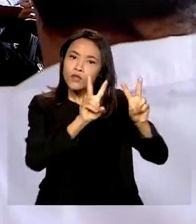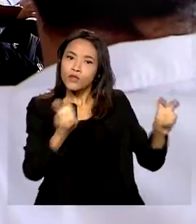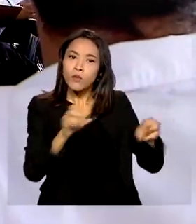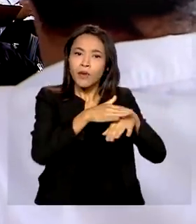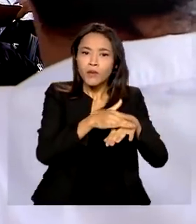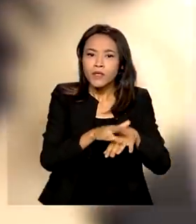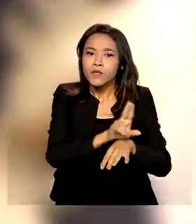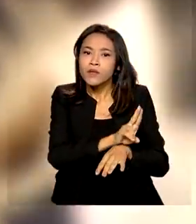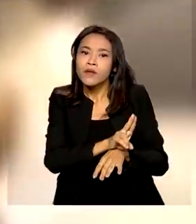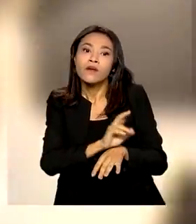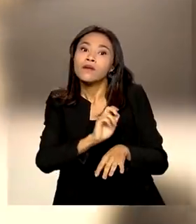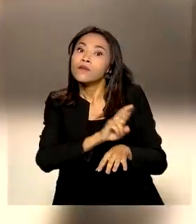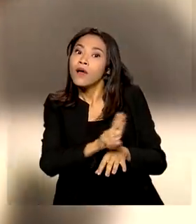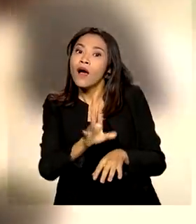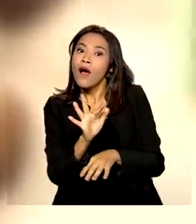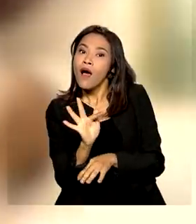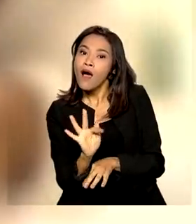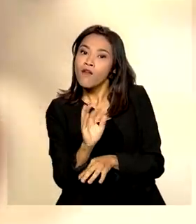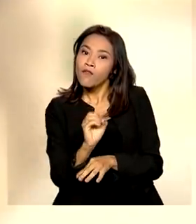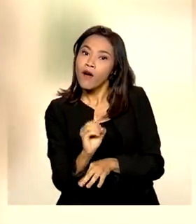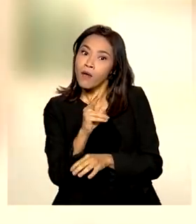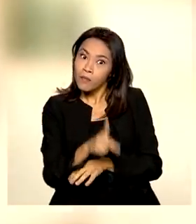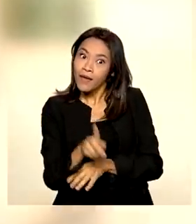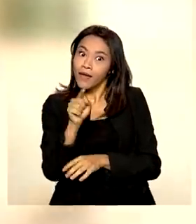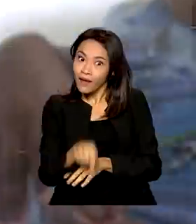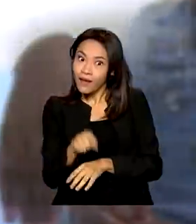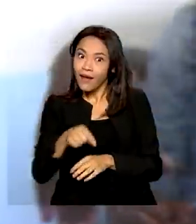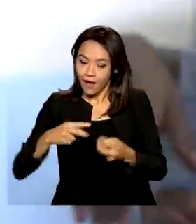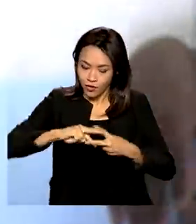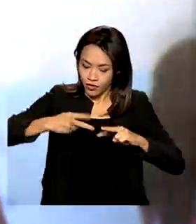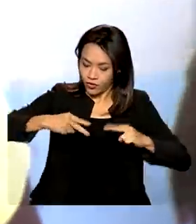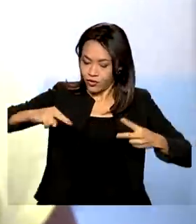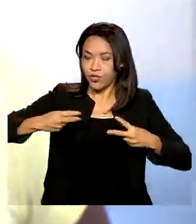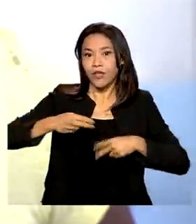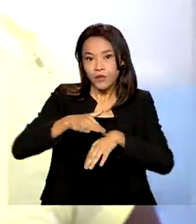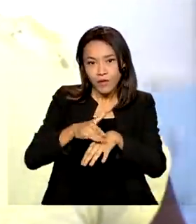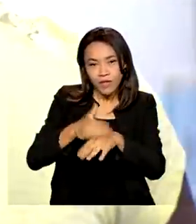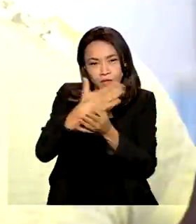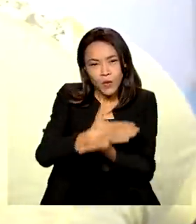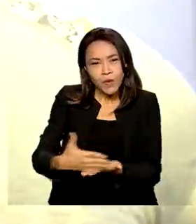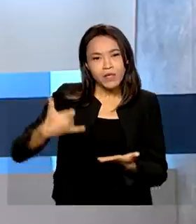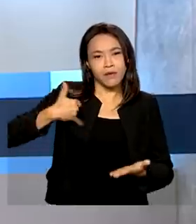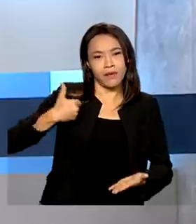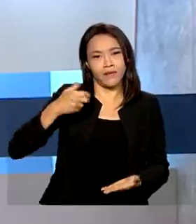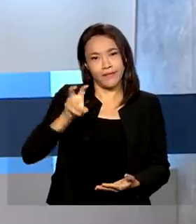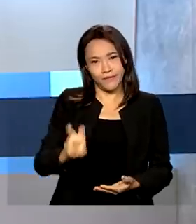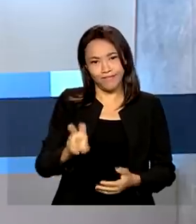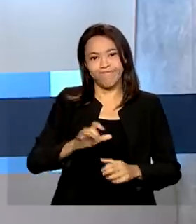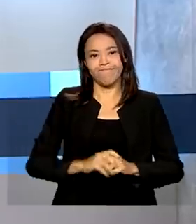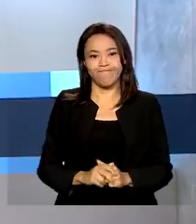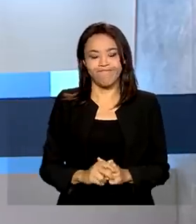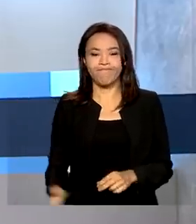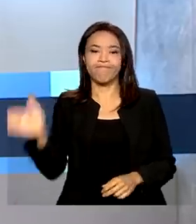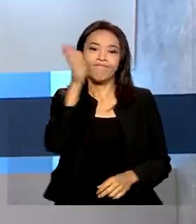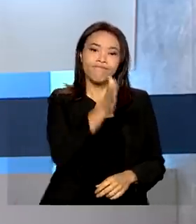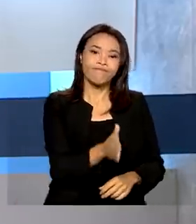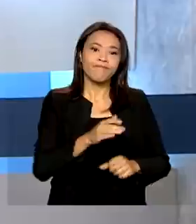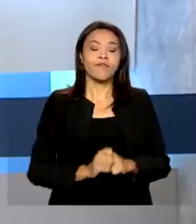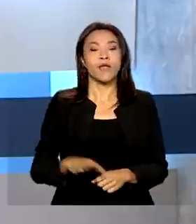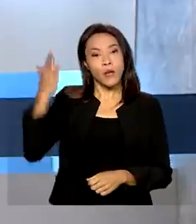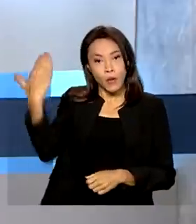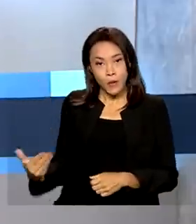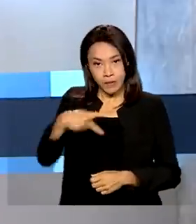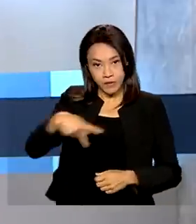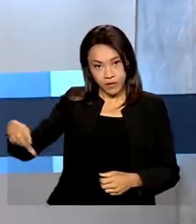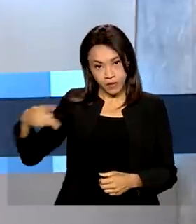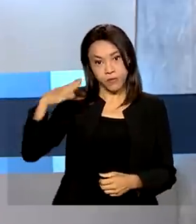uma doença extremamente rara, de origem genética e começa até os 5 anos de idade. E o presidente Jair Bolsonaro